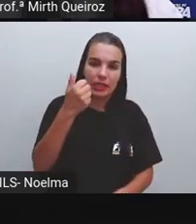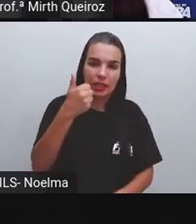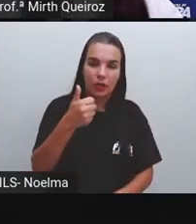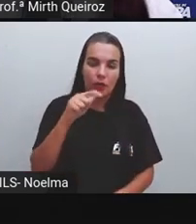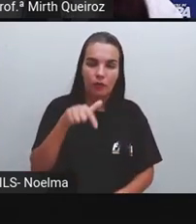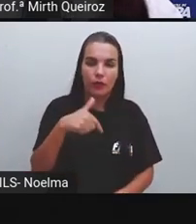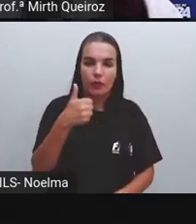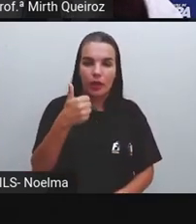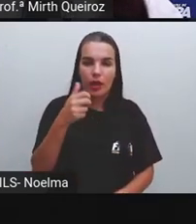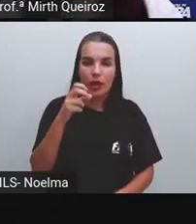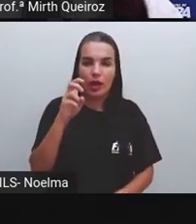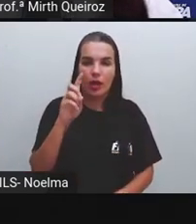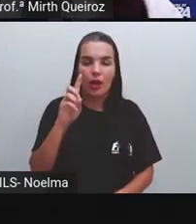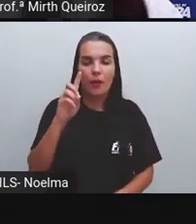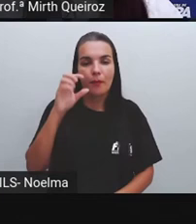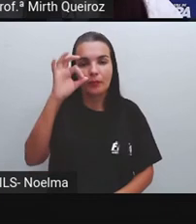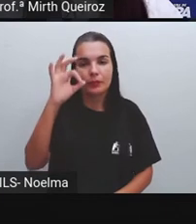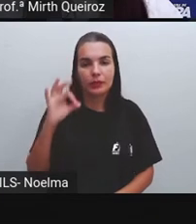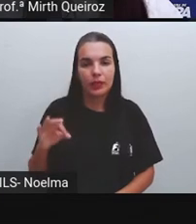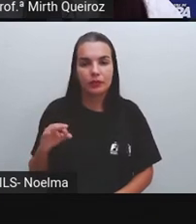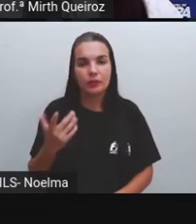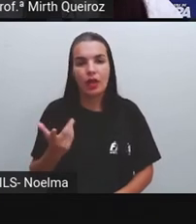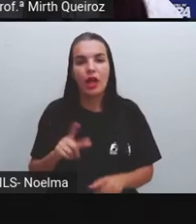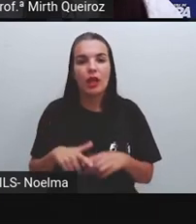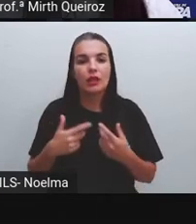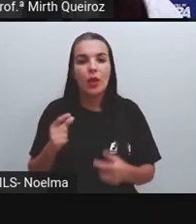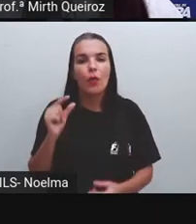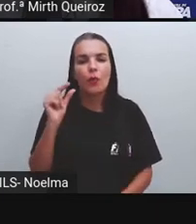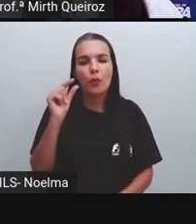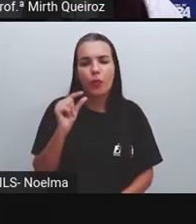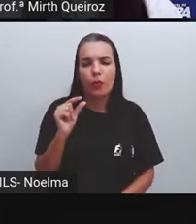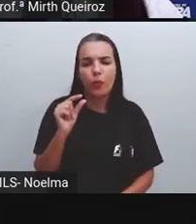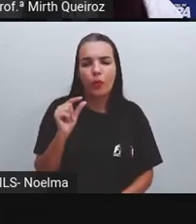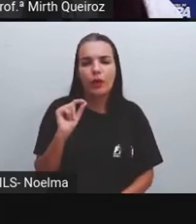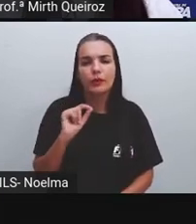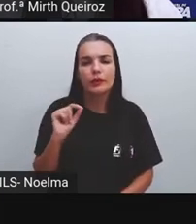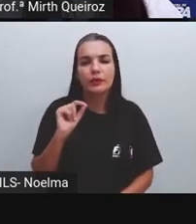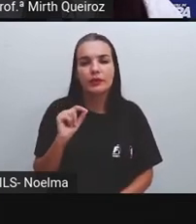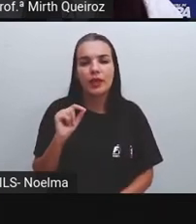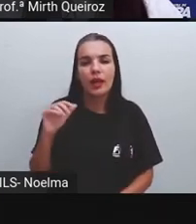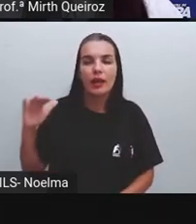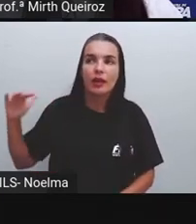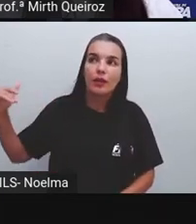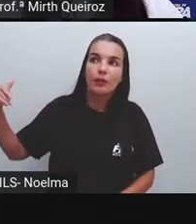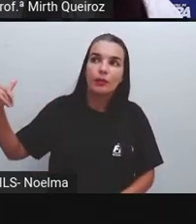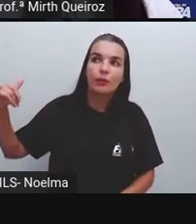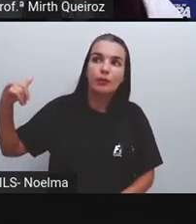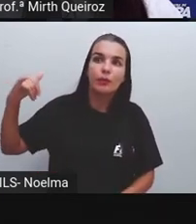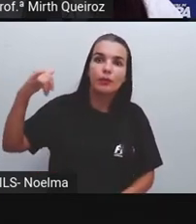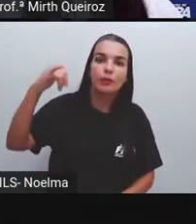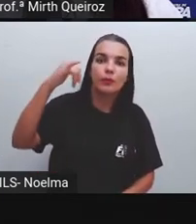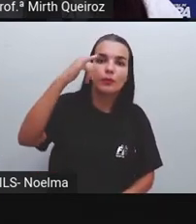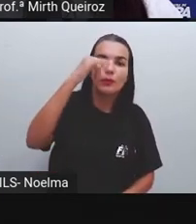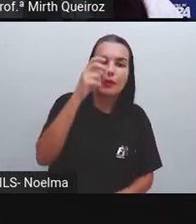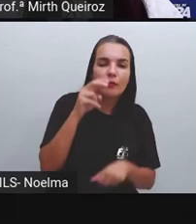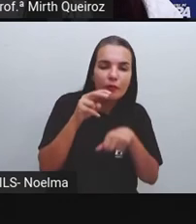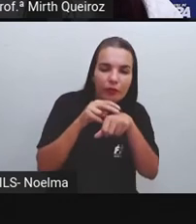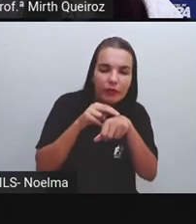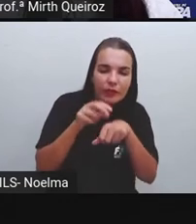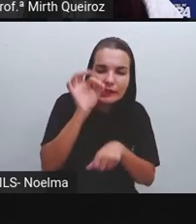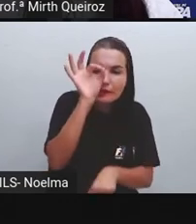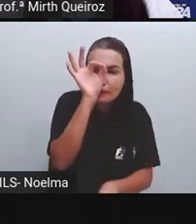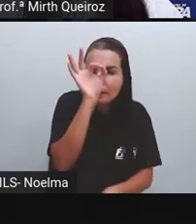E o menos utilizado? O menos utilizado foi o quê? O aéreo, né? Que é de verde aqui, que tem só uma